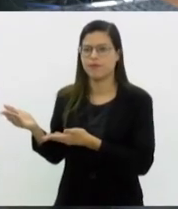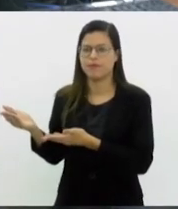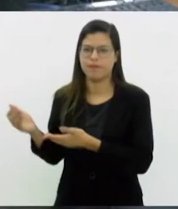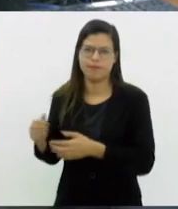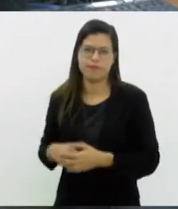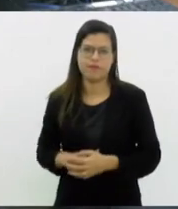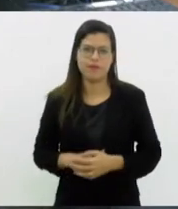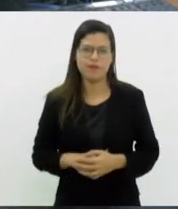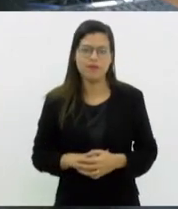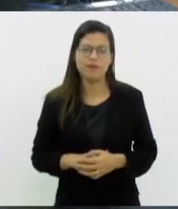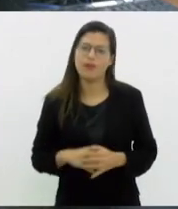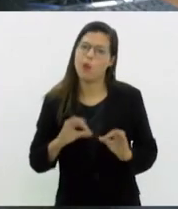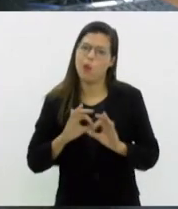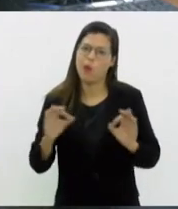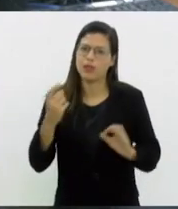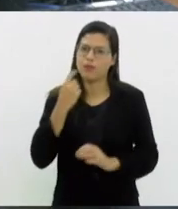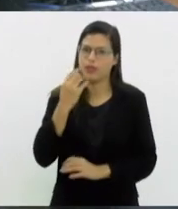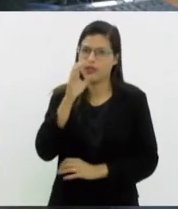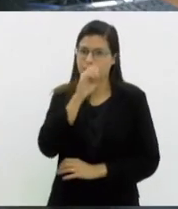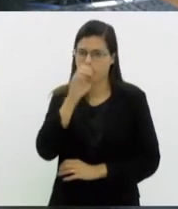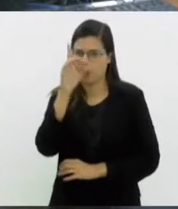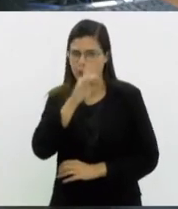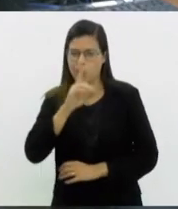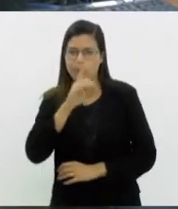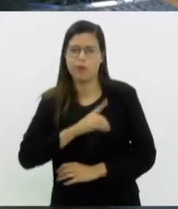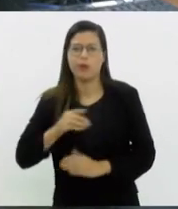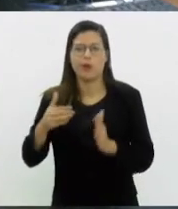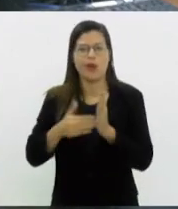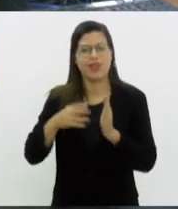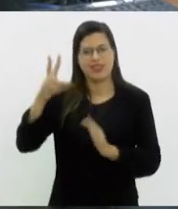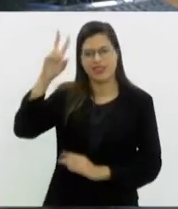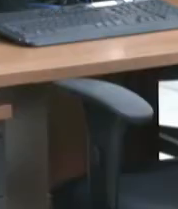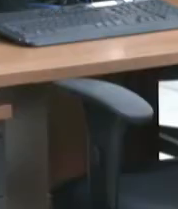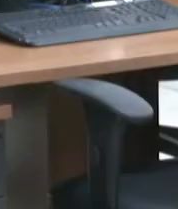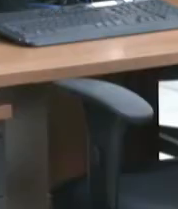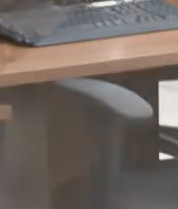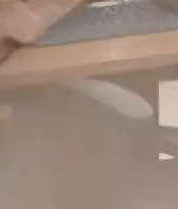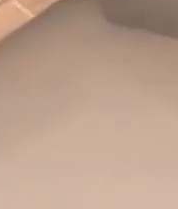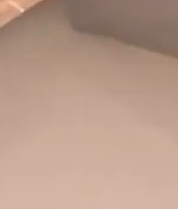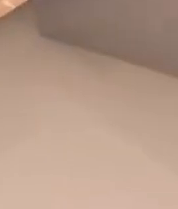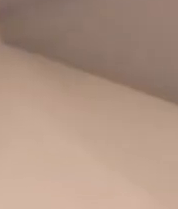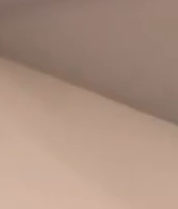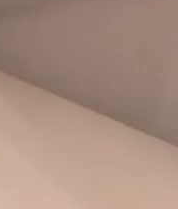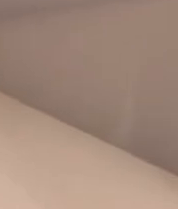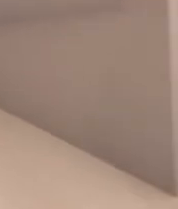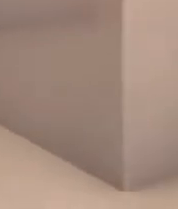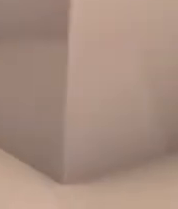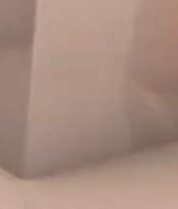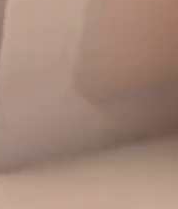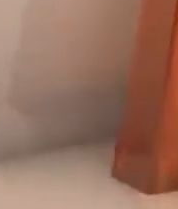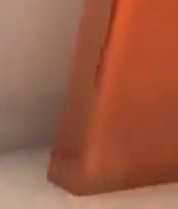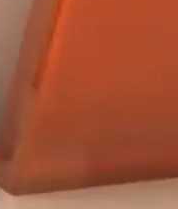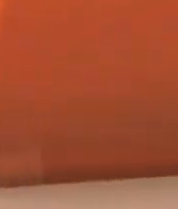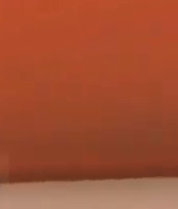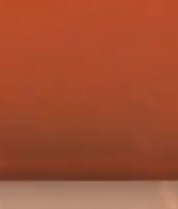.br Um ótimo final de semana para você, e até segunda-feira. o